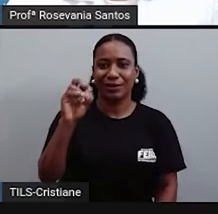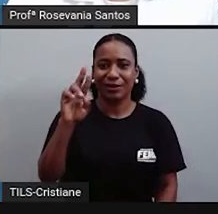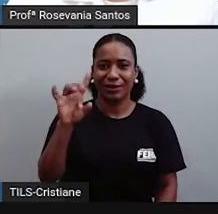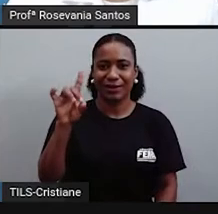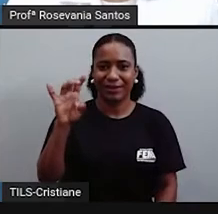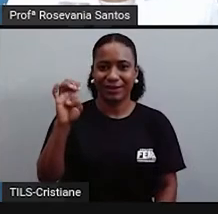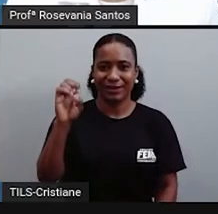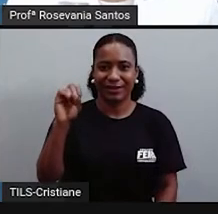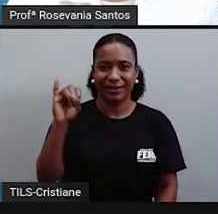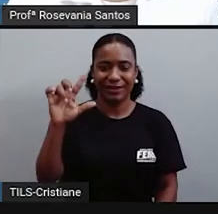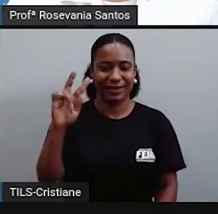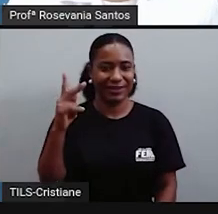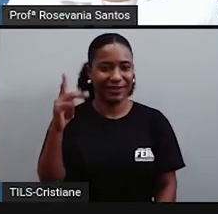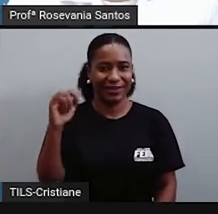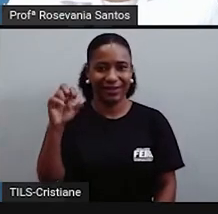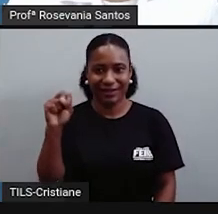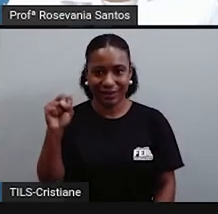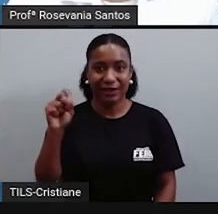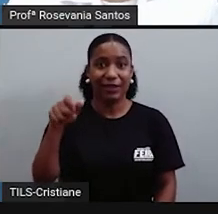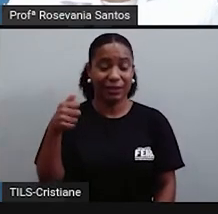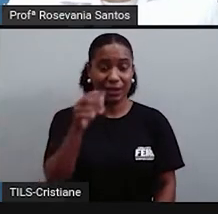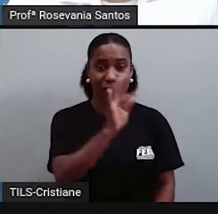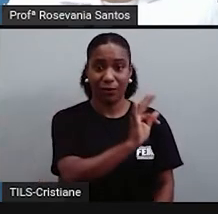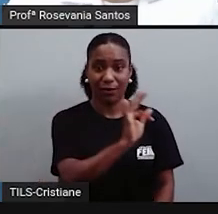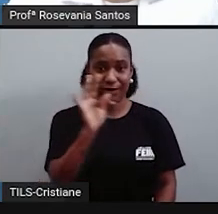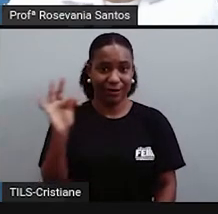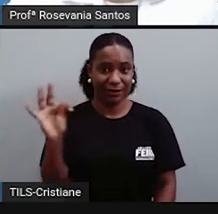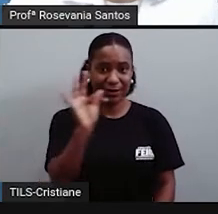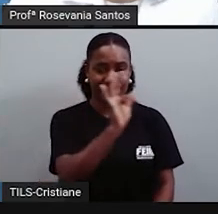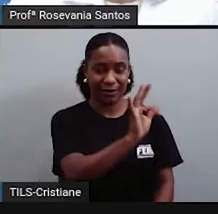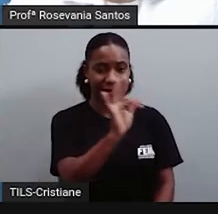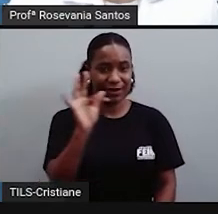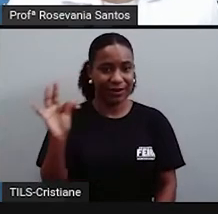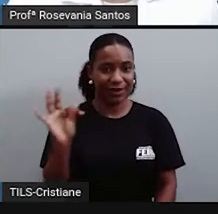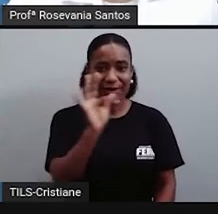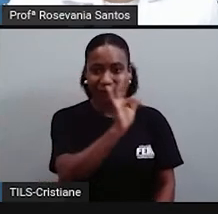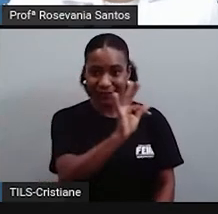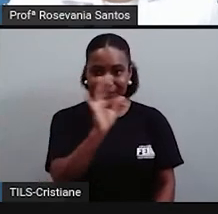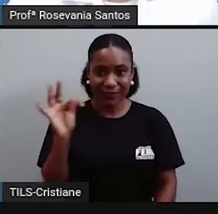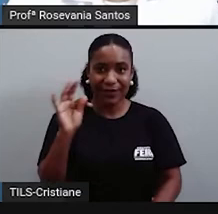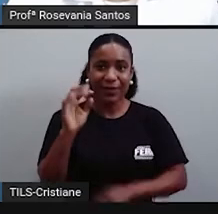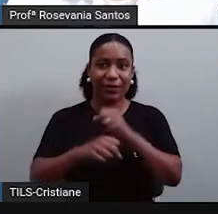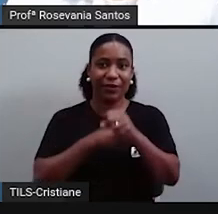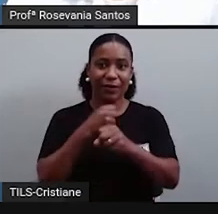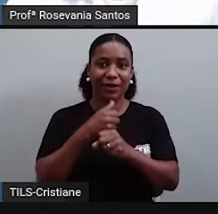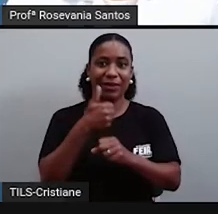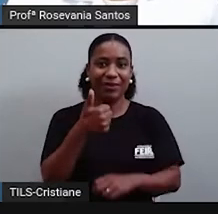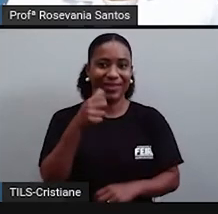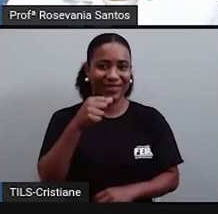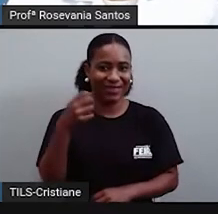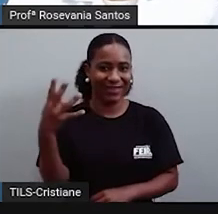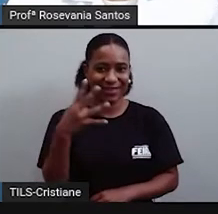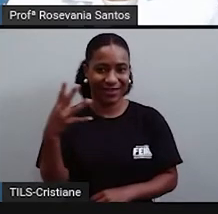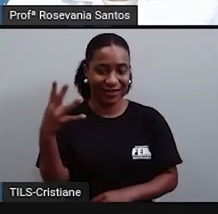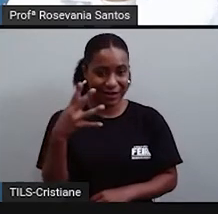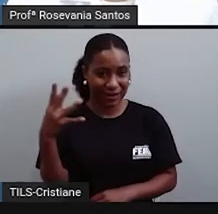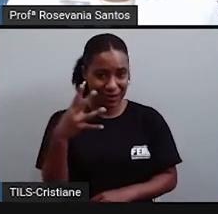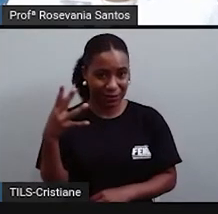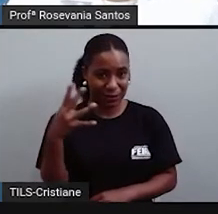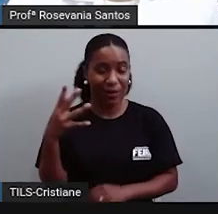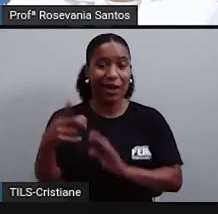Lá em 1494, ou seja, seis anos antes dos portugueses terem chegarem, já havia sido